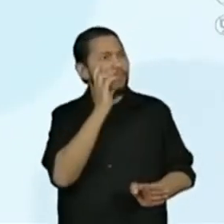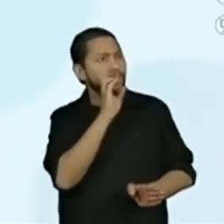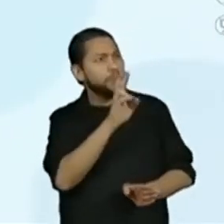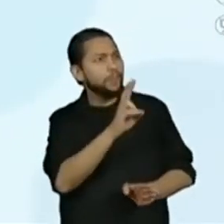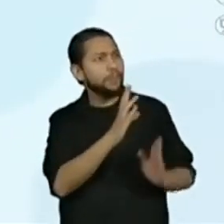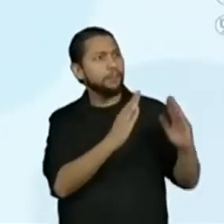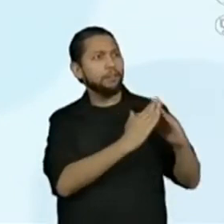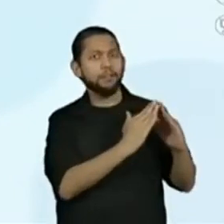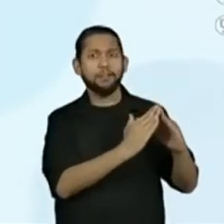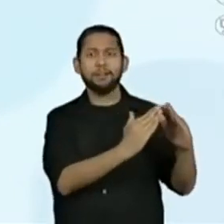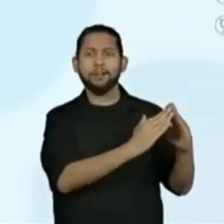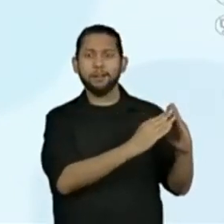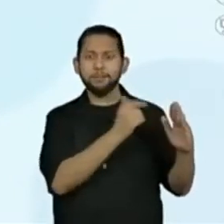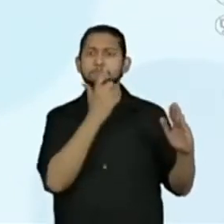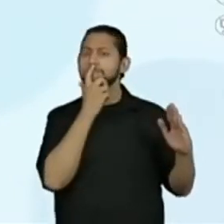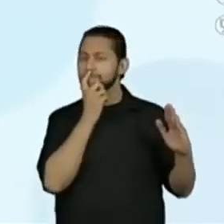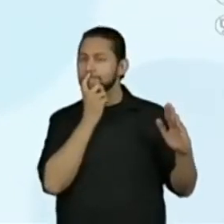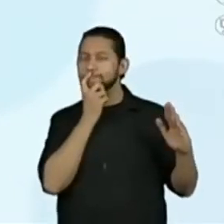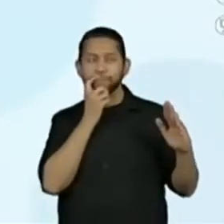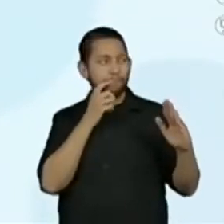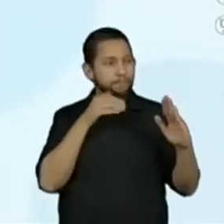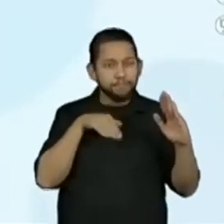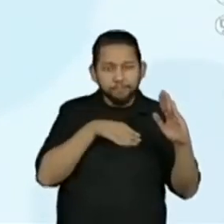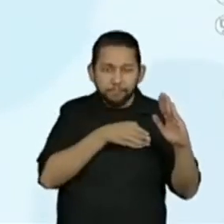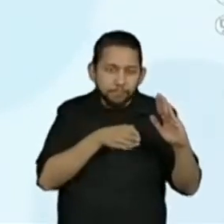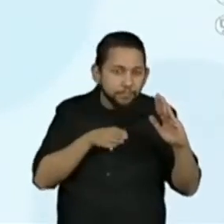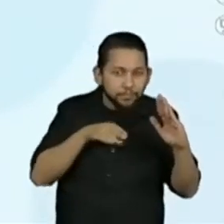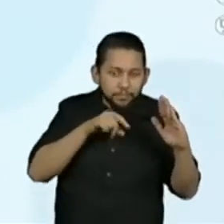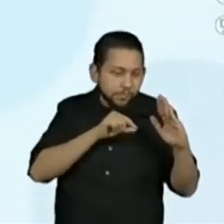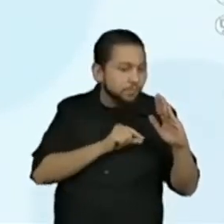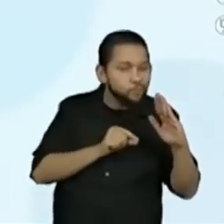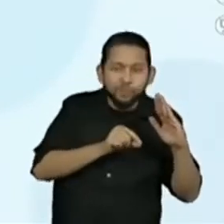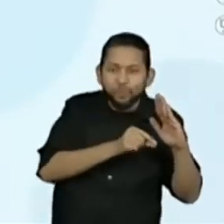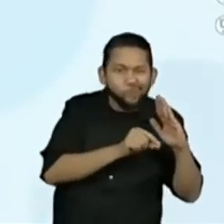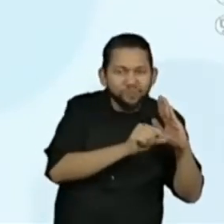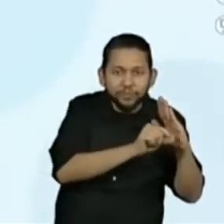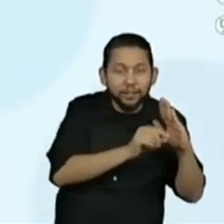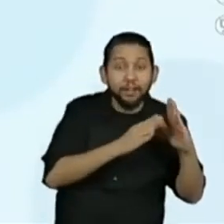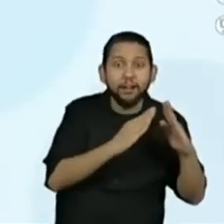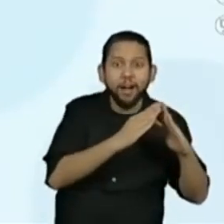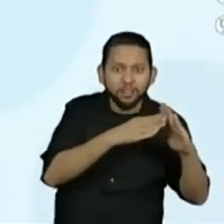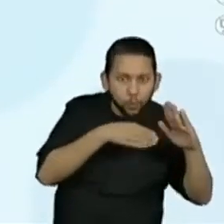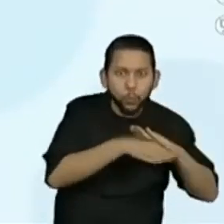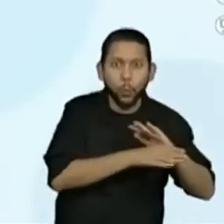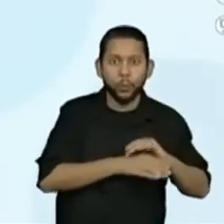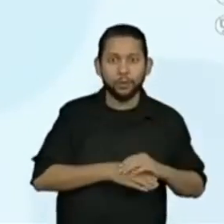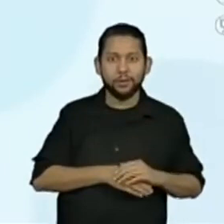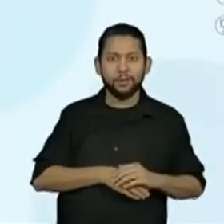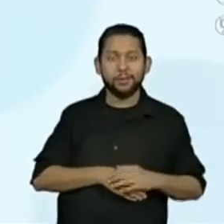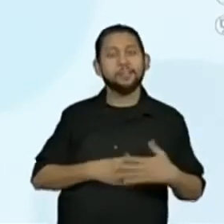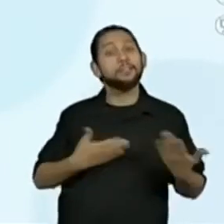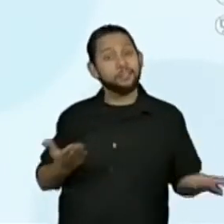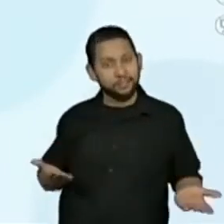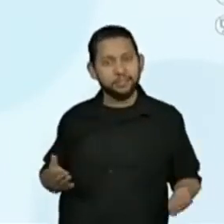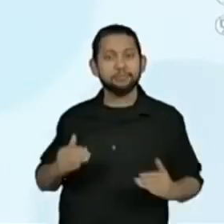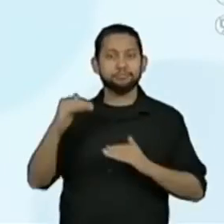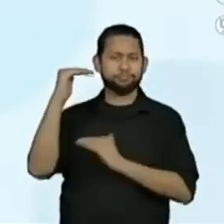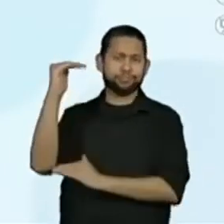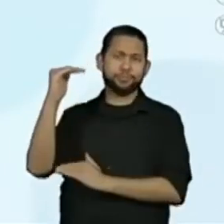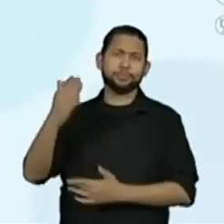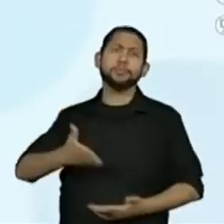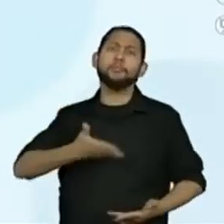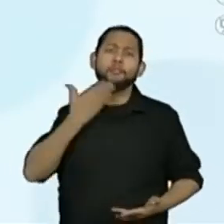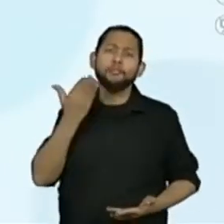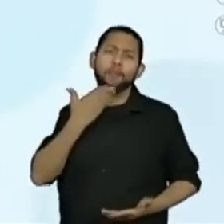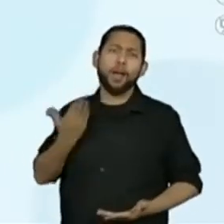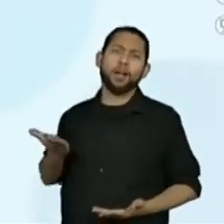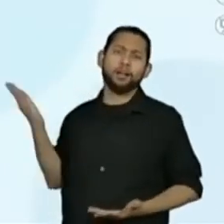e acabou penetrando no quintal de uma casa da roça. Então, esse foi o primeiro trecho. Fácil, né,